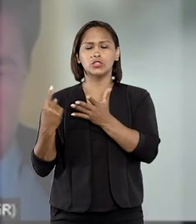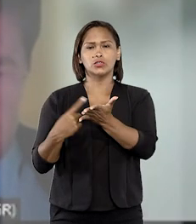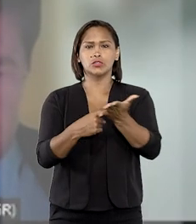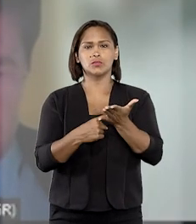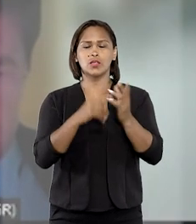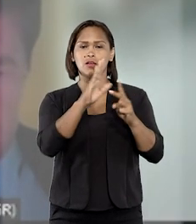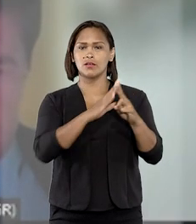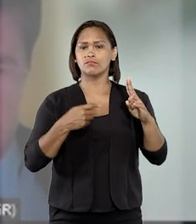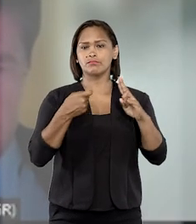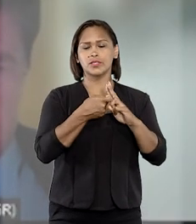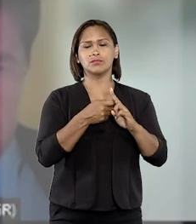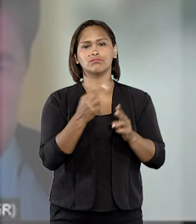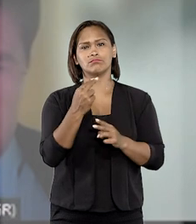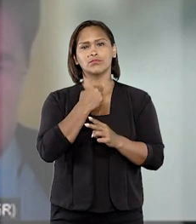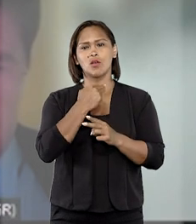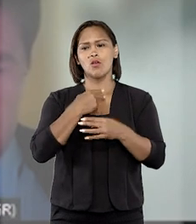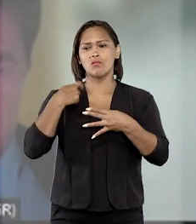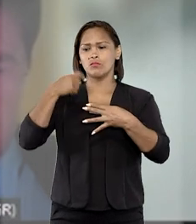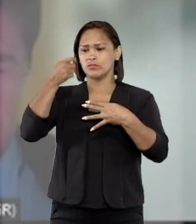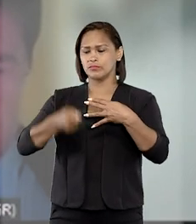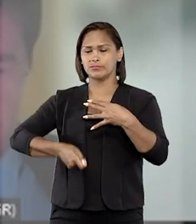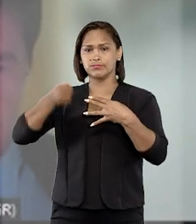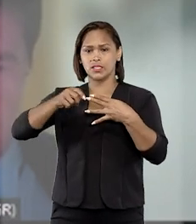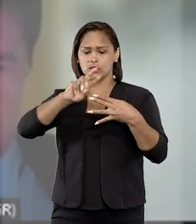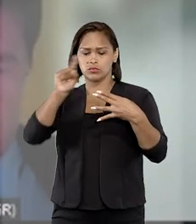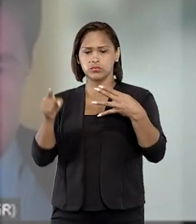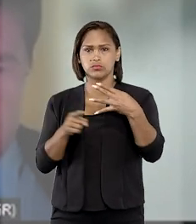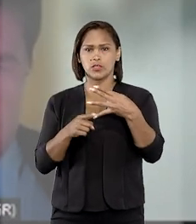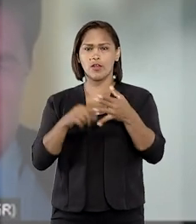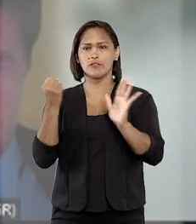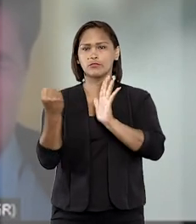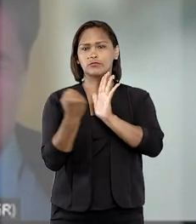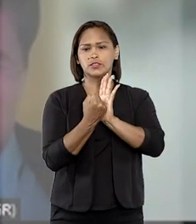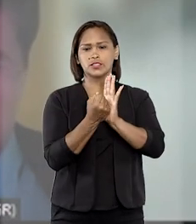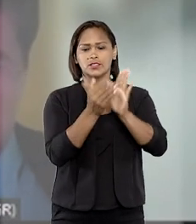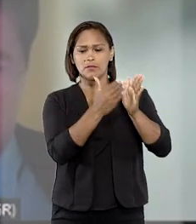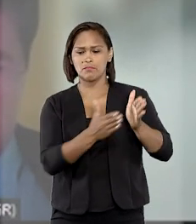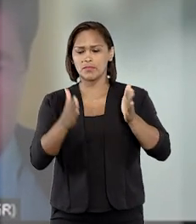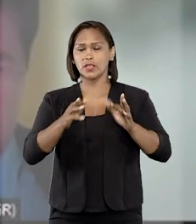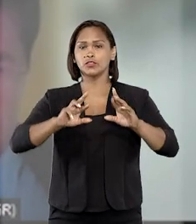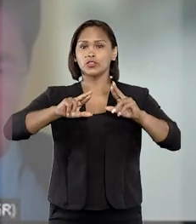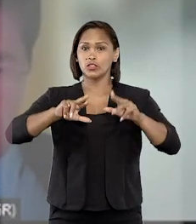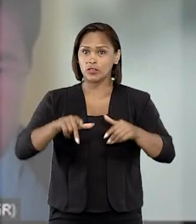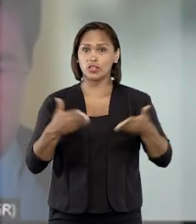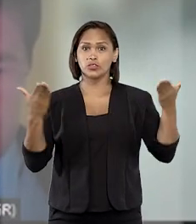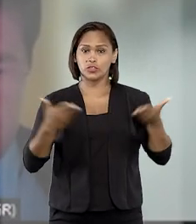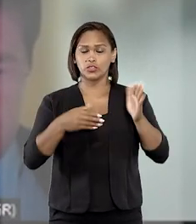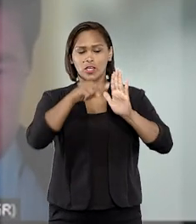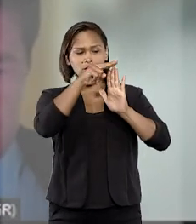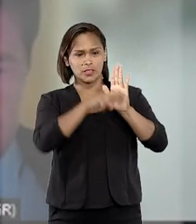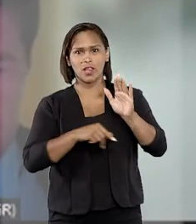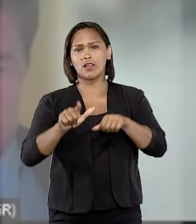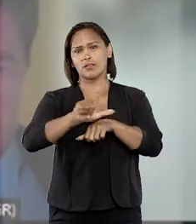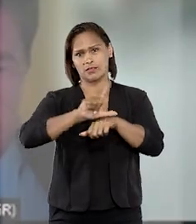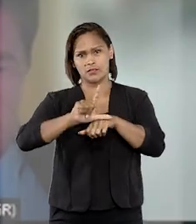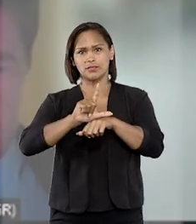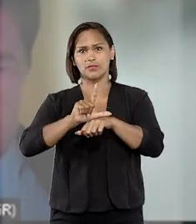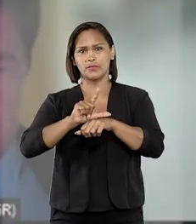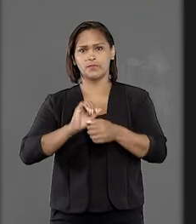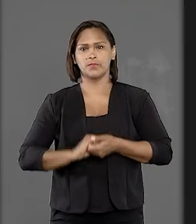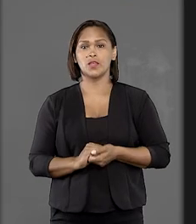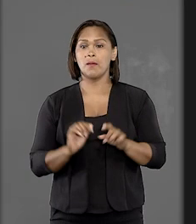consenso entre as partes, não cabe ao magistrado de primeira instância fixar prazos diversos daqueles definidos pela